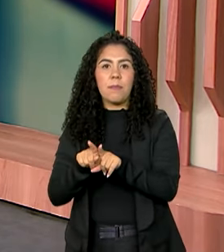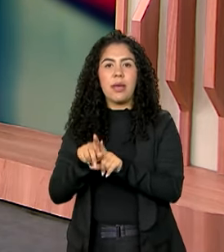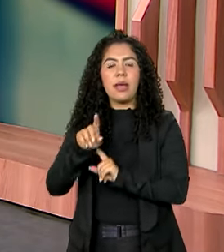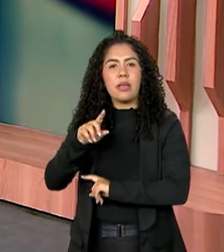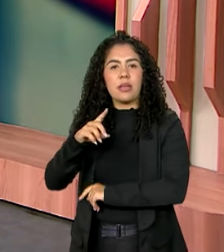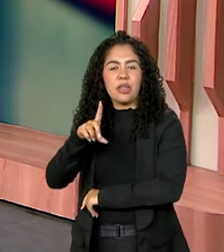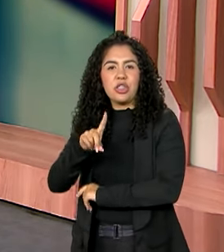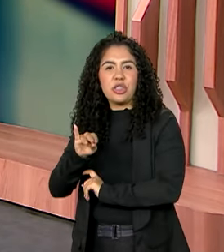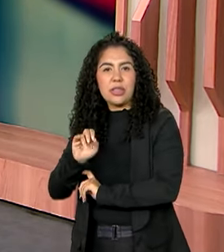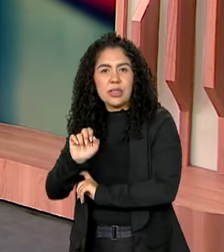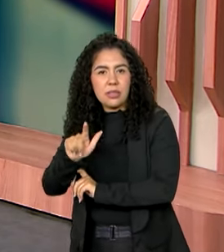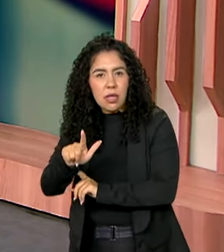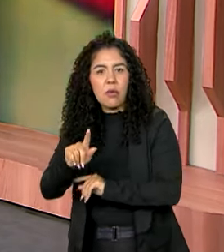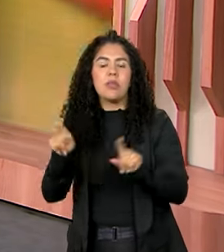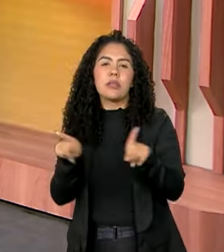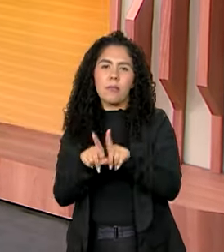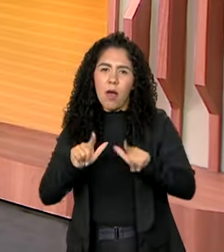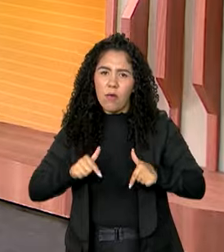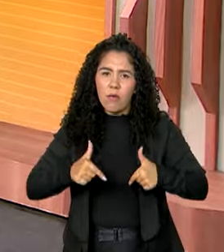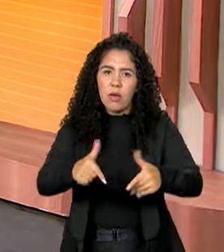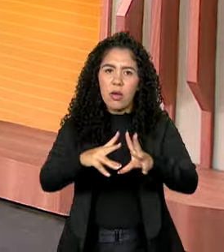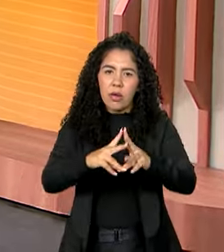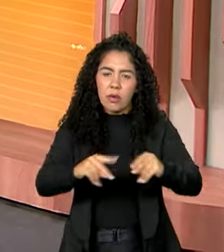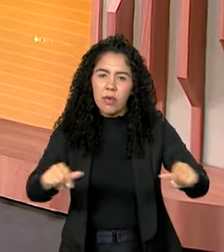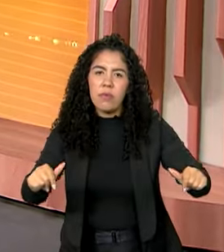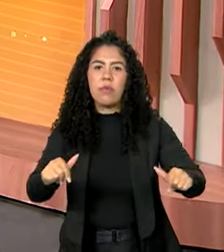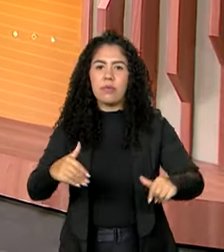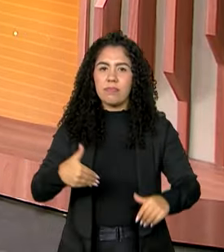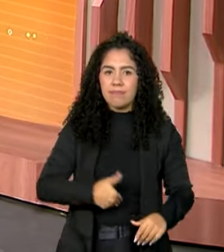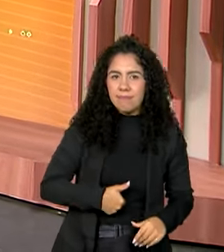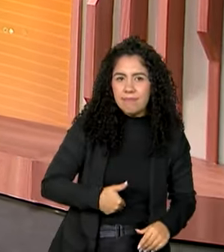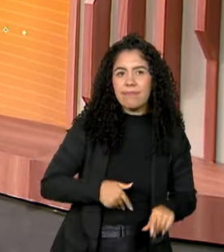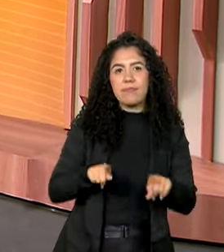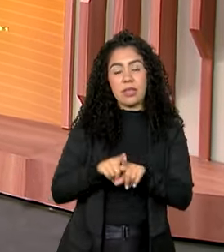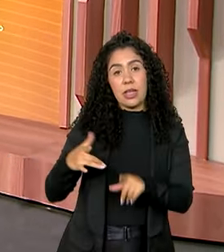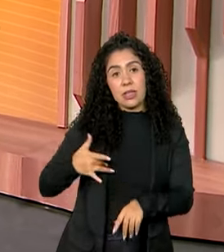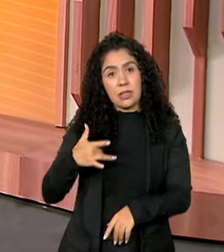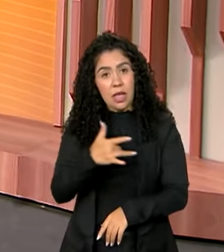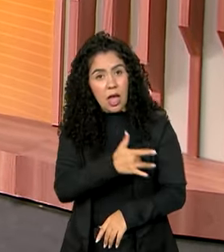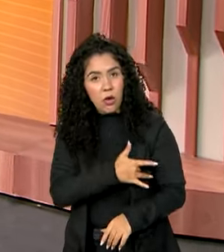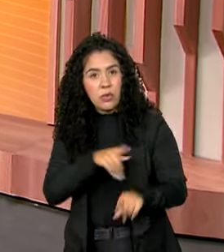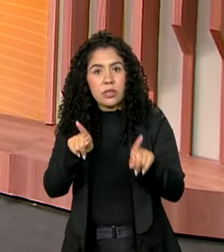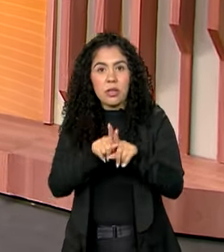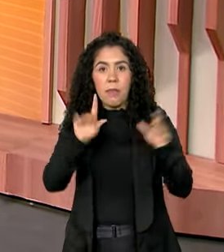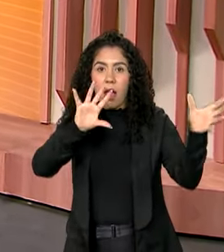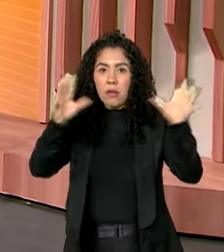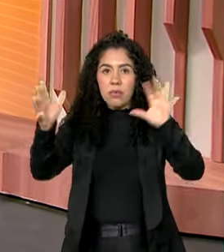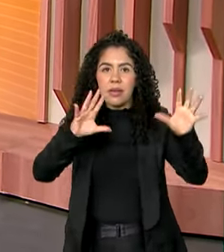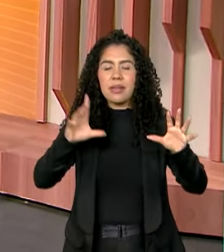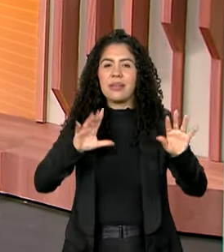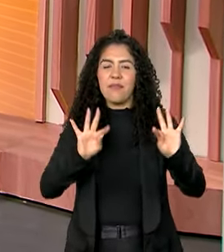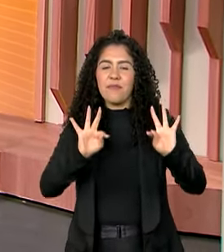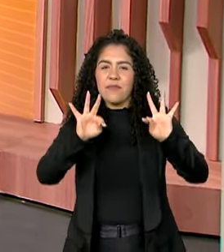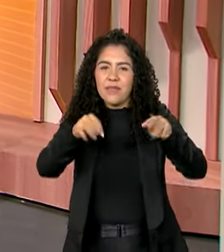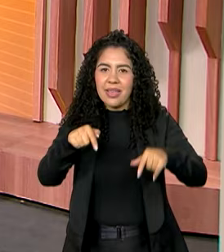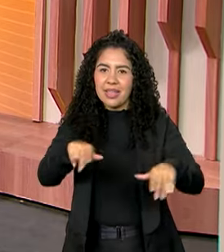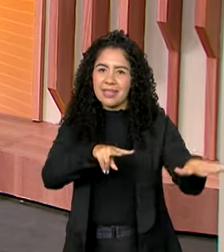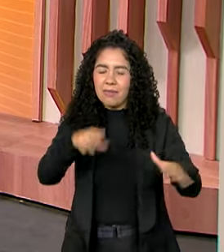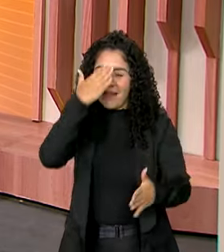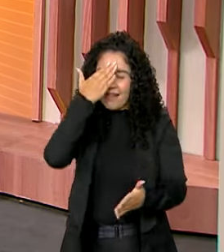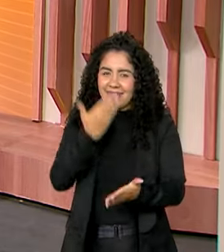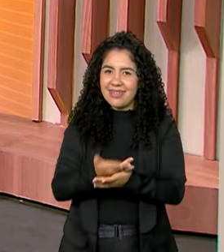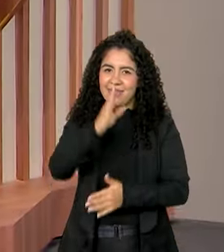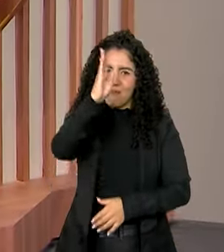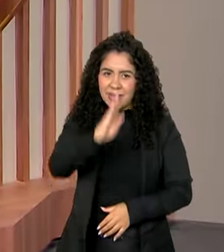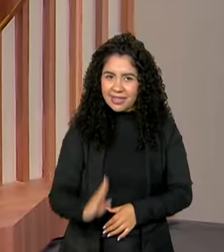fome, na saúde, no enfrentamento às mudanças climáticas. Boas notícias para a gente encerrar essa semana com fé no Brasil.